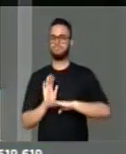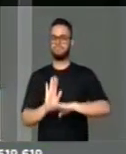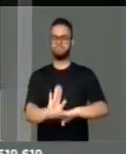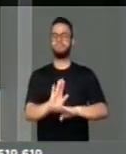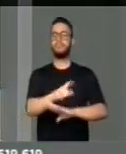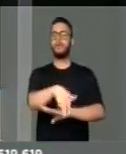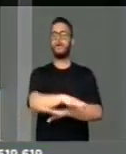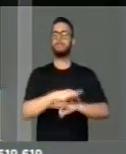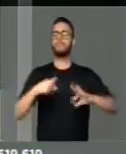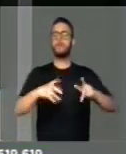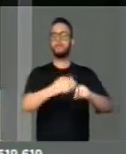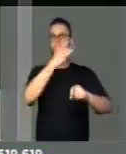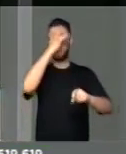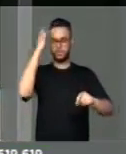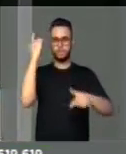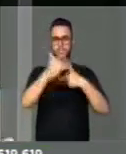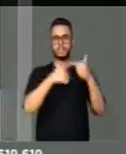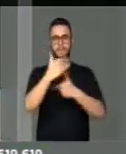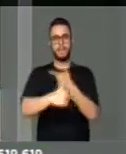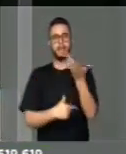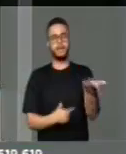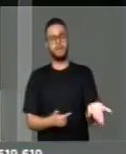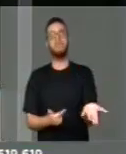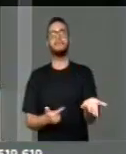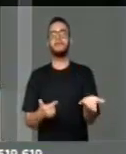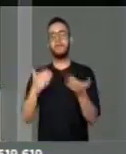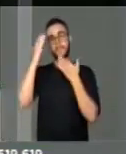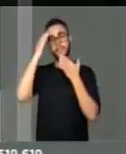parque, na pessoa da Nieguidon. Muito obrigado e boa tarde.